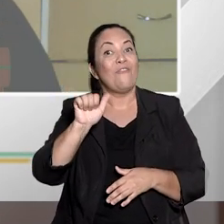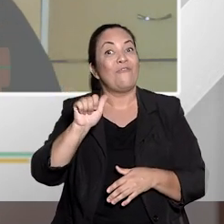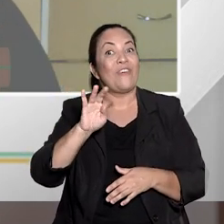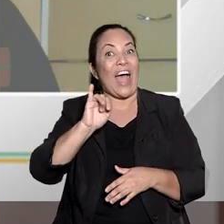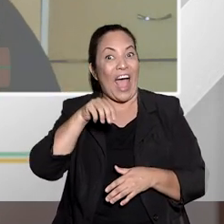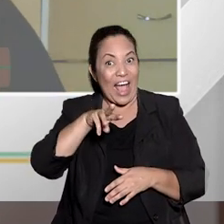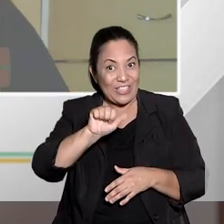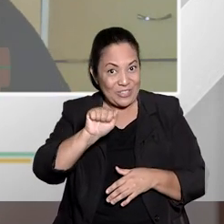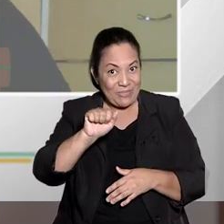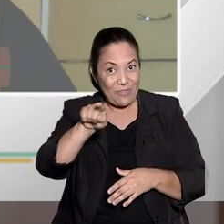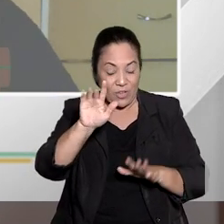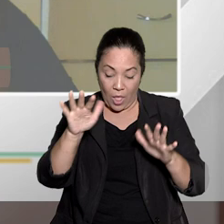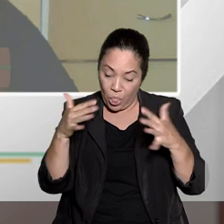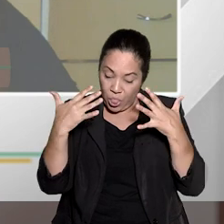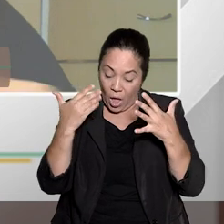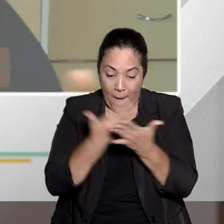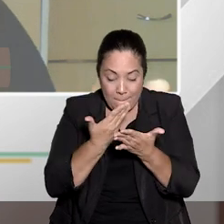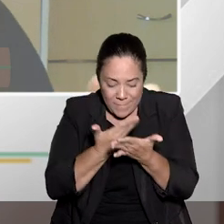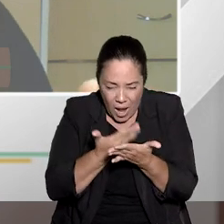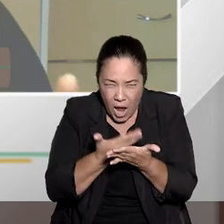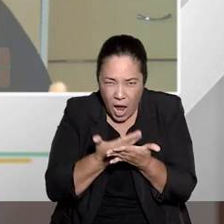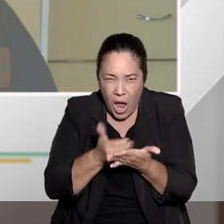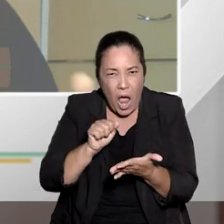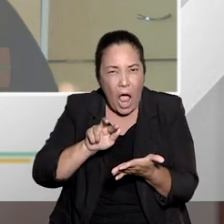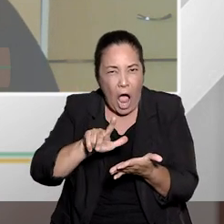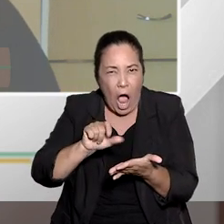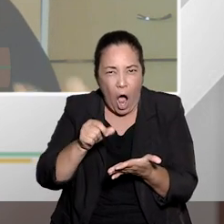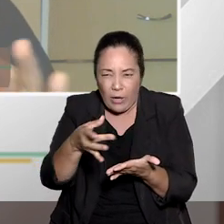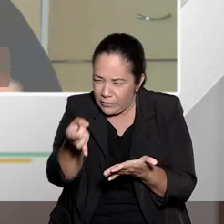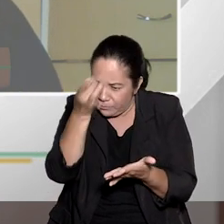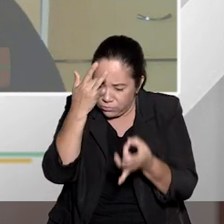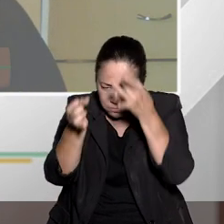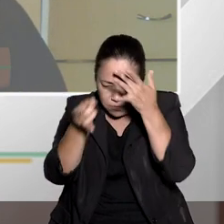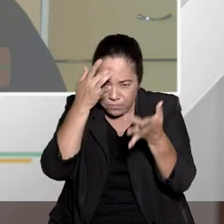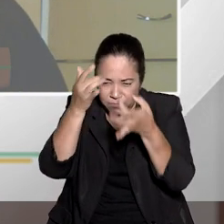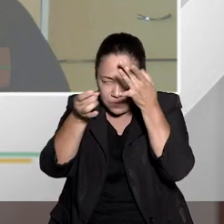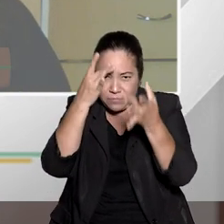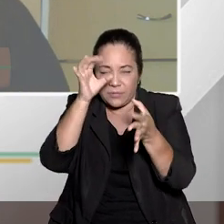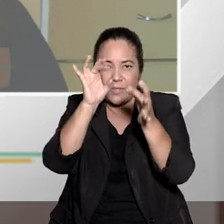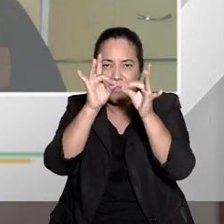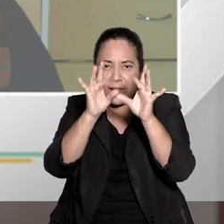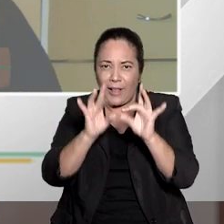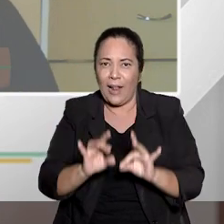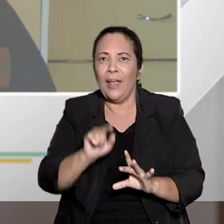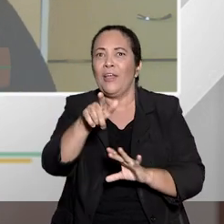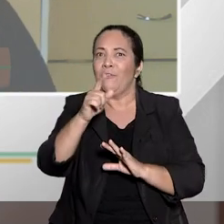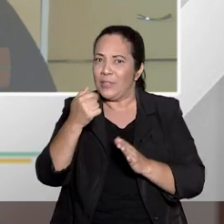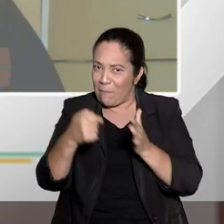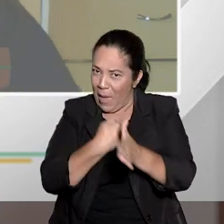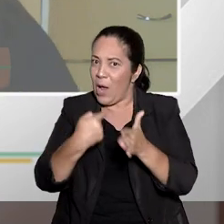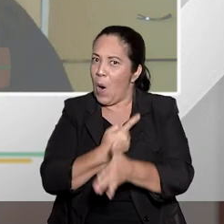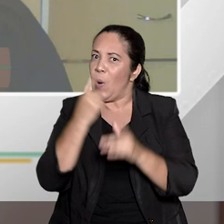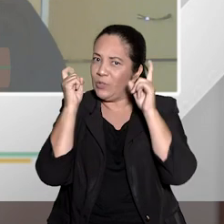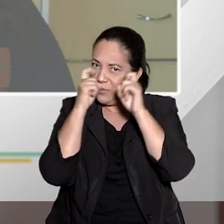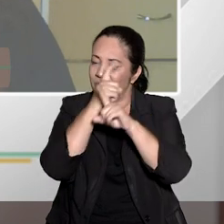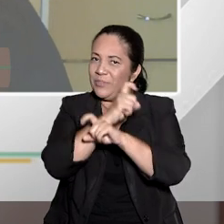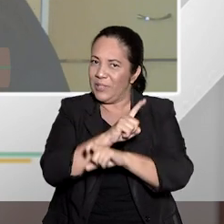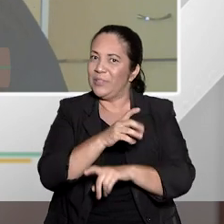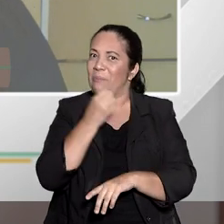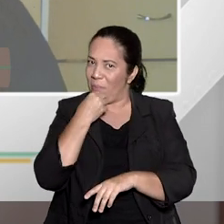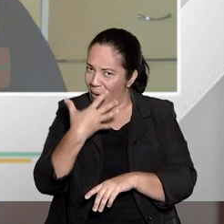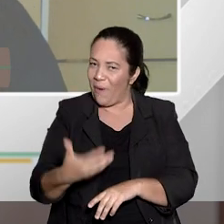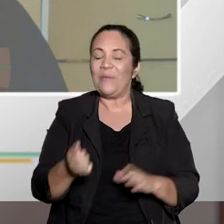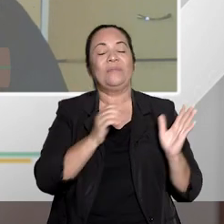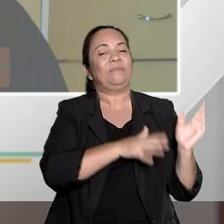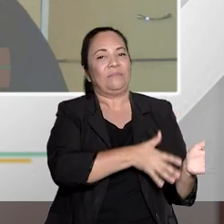né? Que assiste a aula, mas assim, pega todos os detalhes, impressionante, cada pergunta difícil, muito bom. O